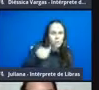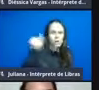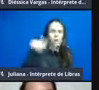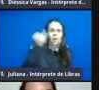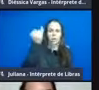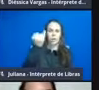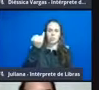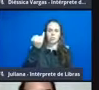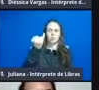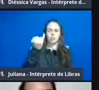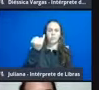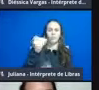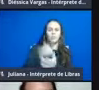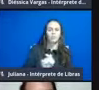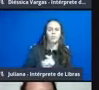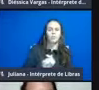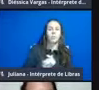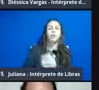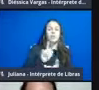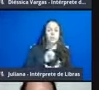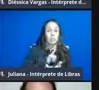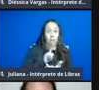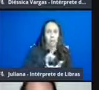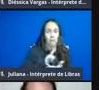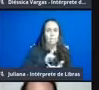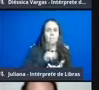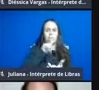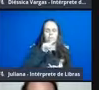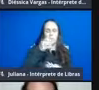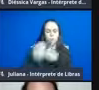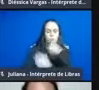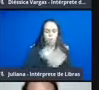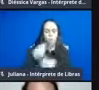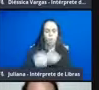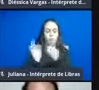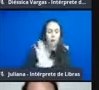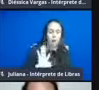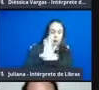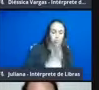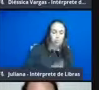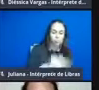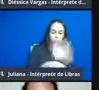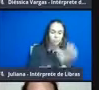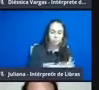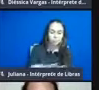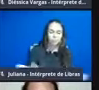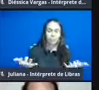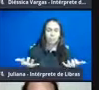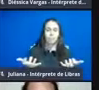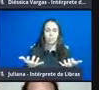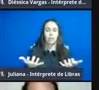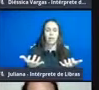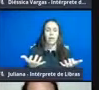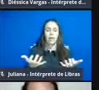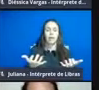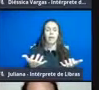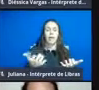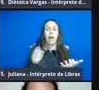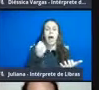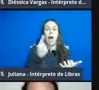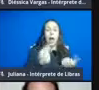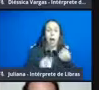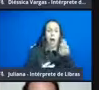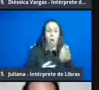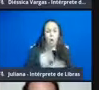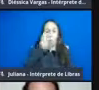decomposição, a gente tem várias larvas que se alimentam, né, de diferentes insetos, a questão da decomposição da matéria